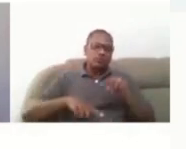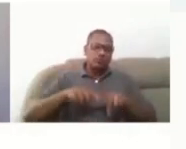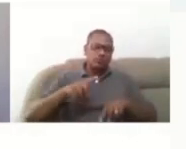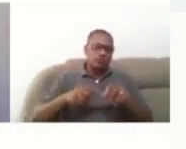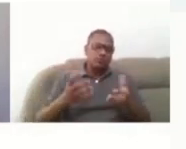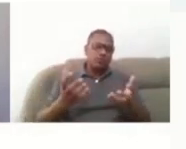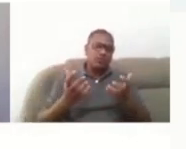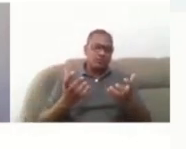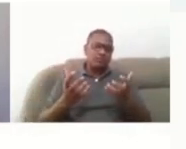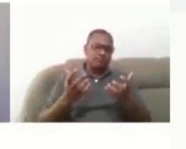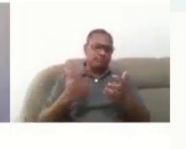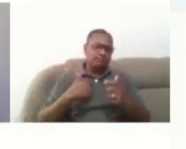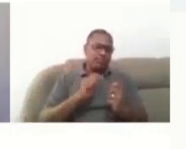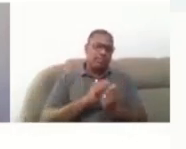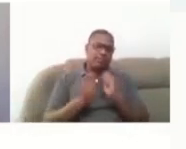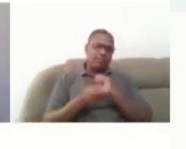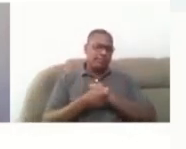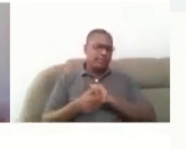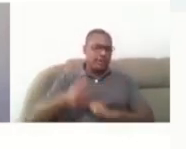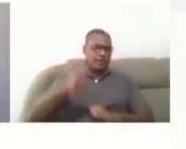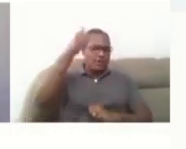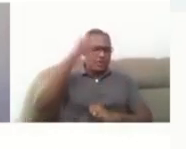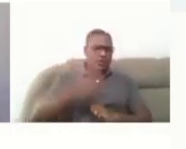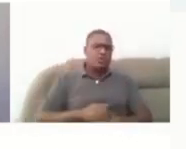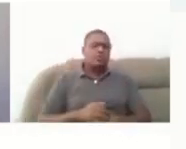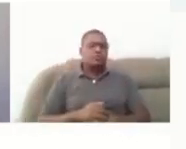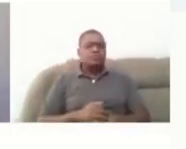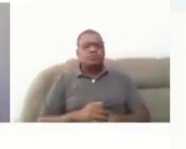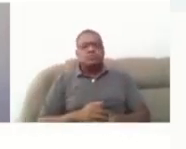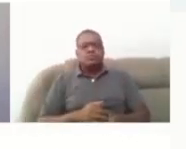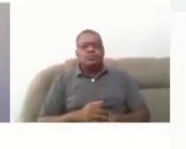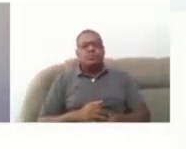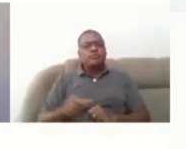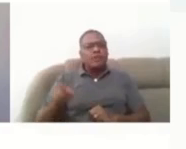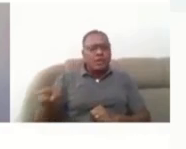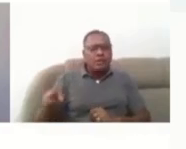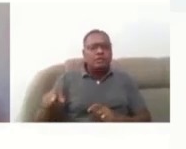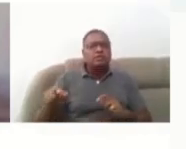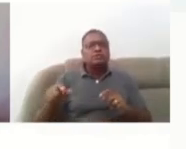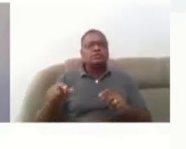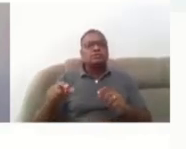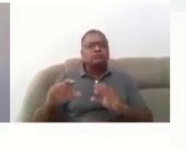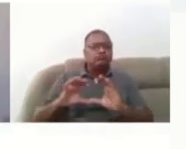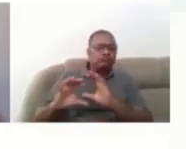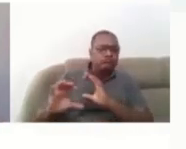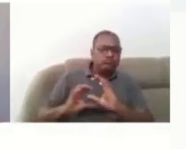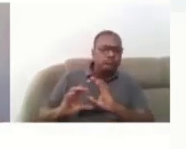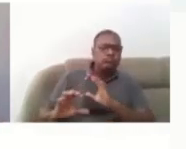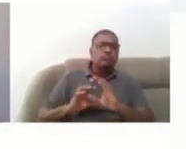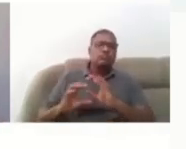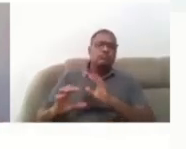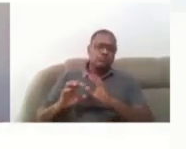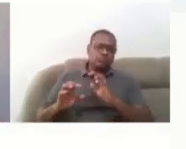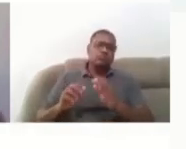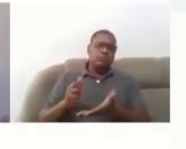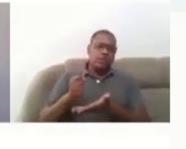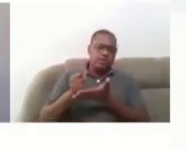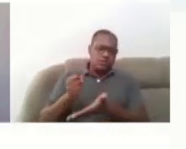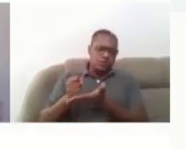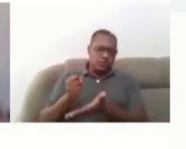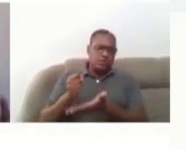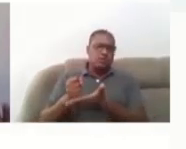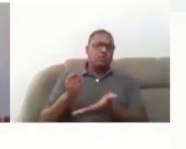vai se adaptar melhor. E assim ele vai comunicar em parceria com essa assessoria que ele terá,